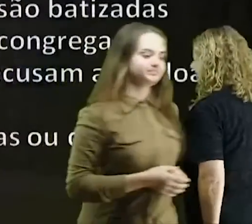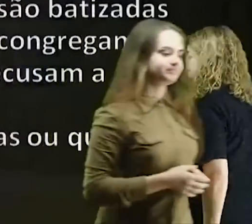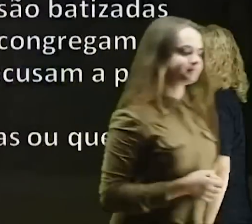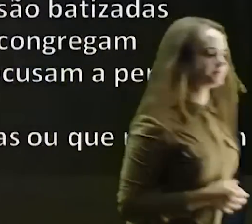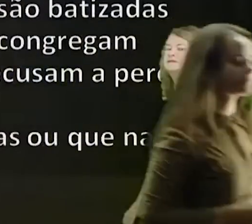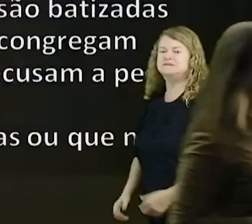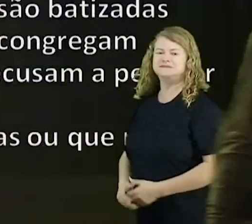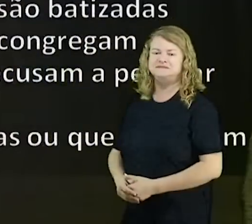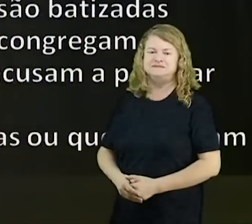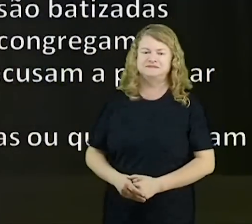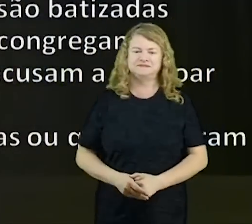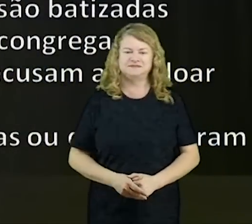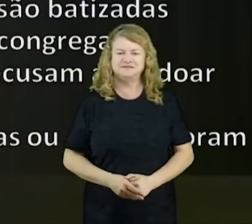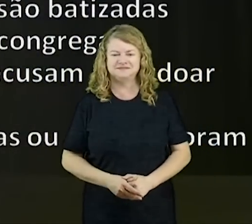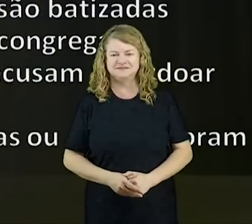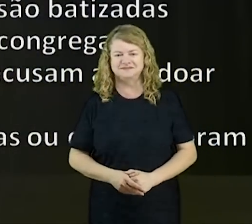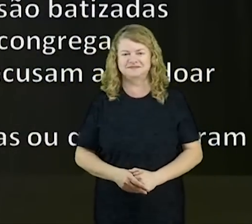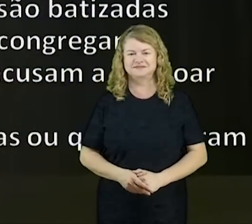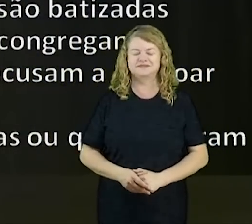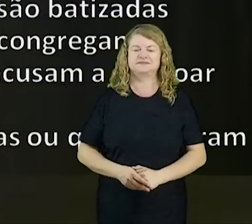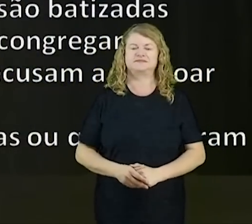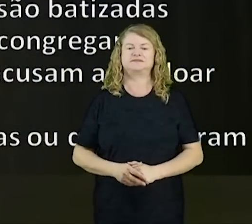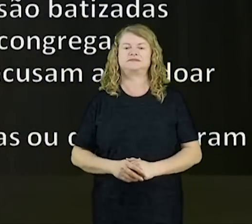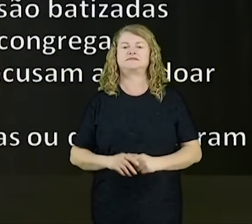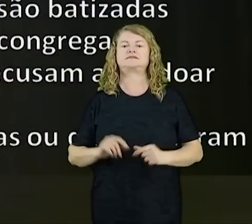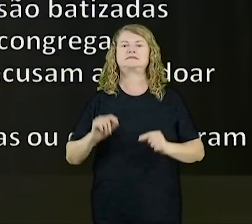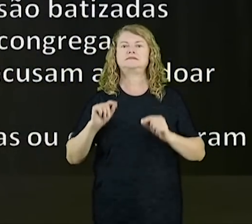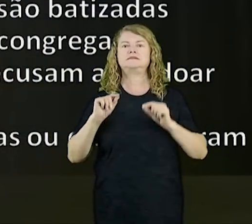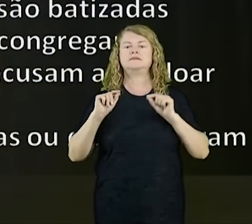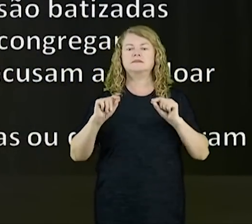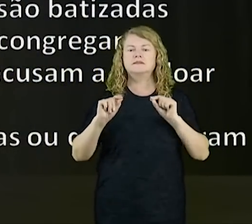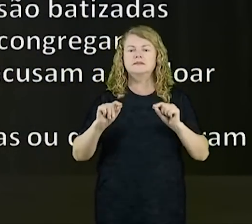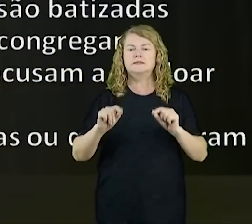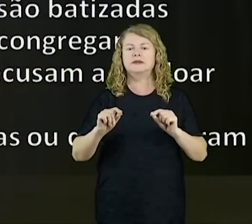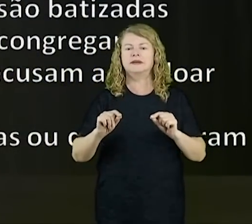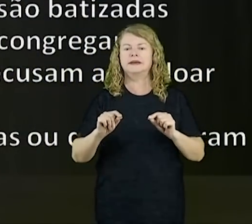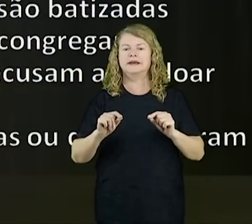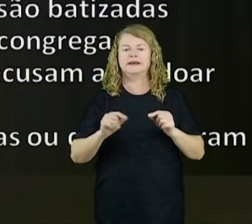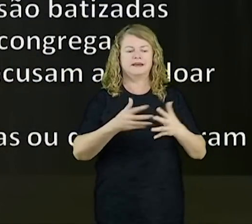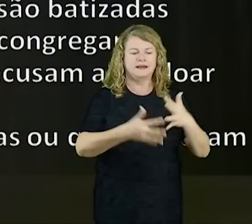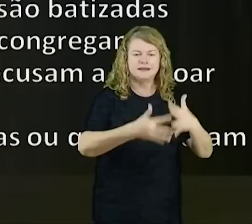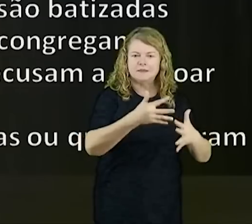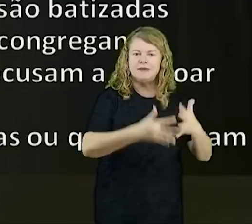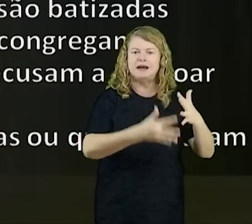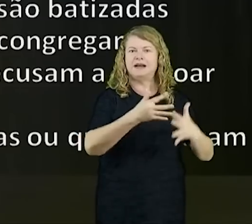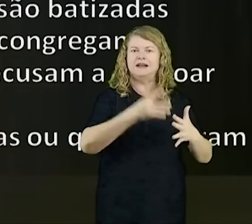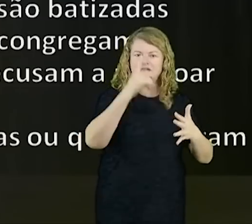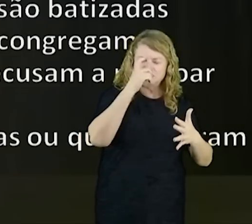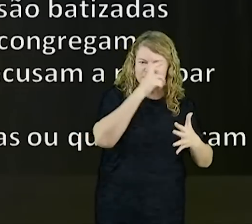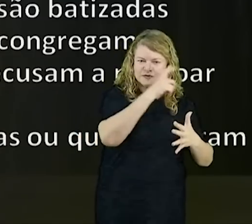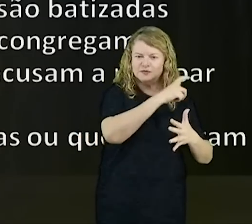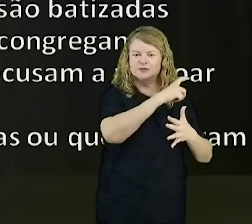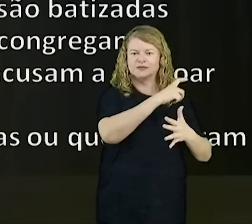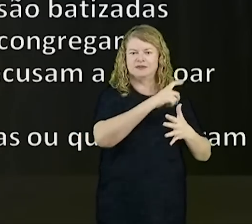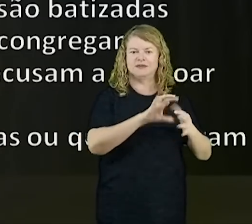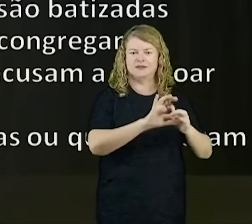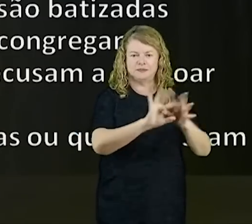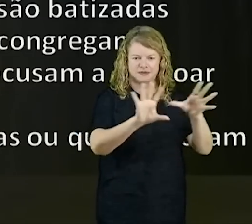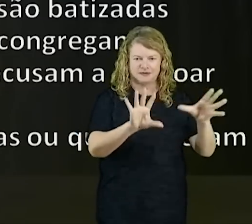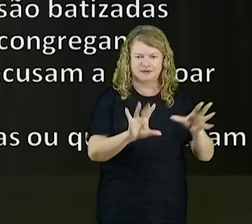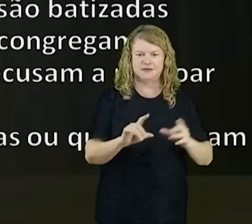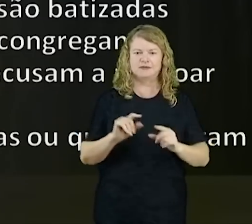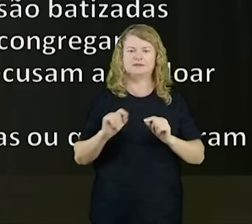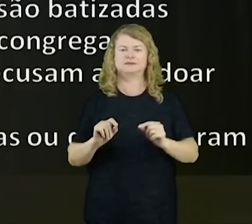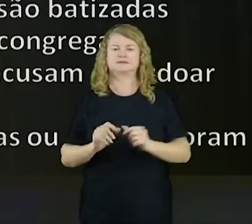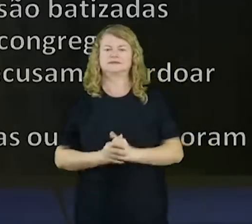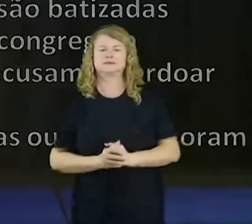Número um, dificulta, não é que impossibilita, pessoas não crentes, os piores casos que a